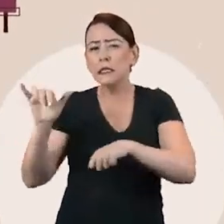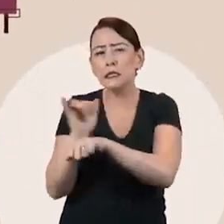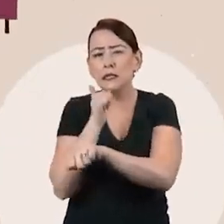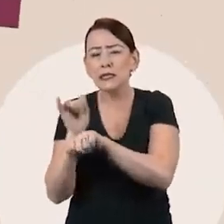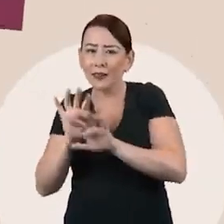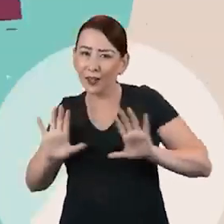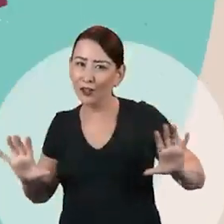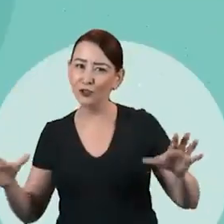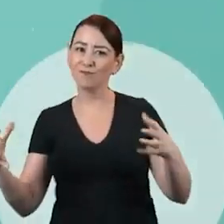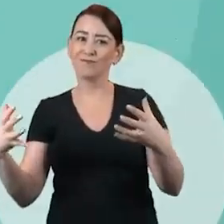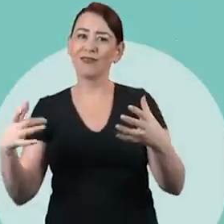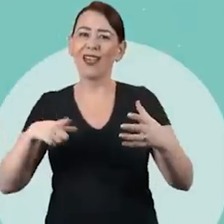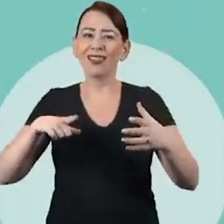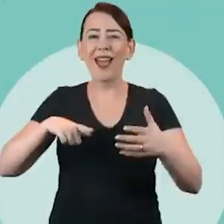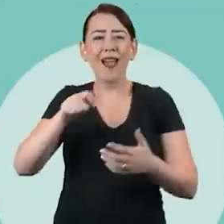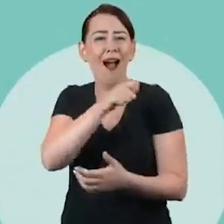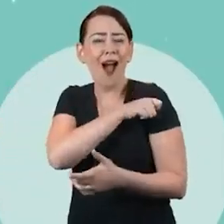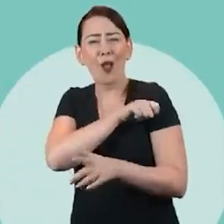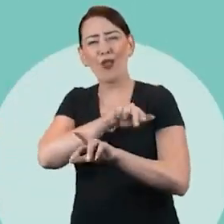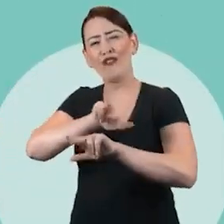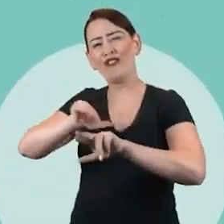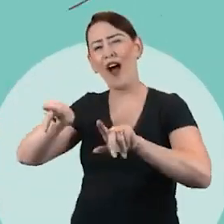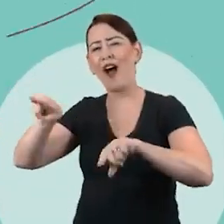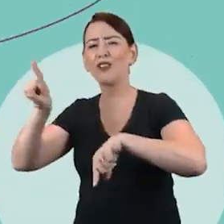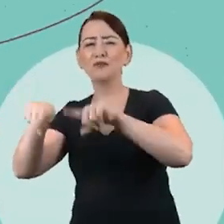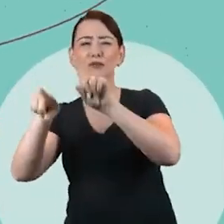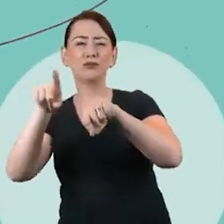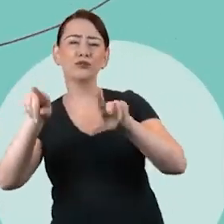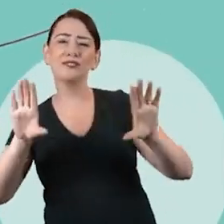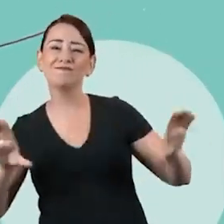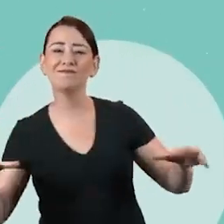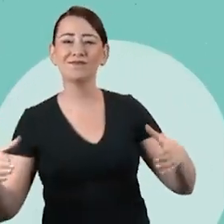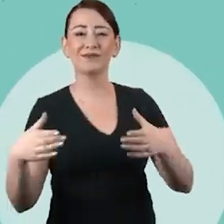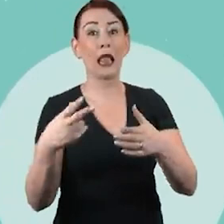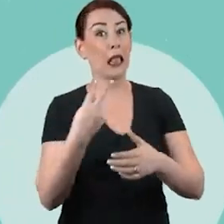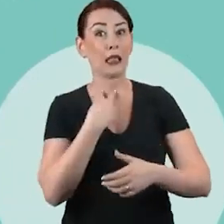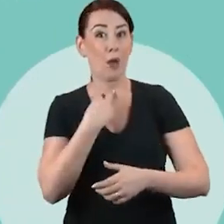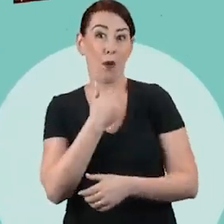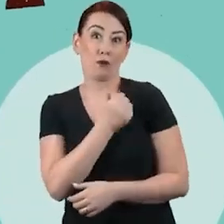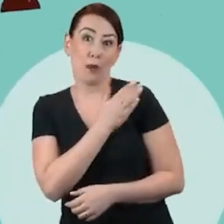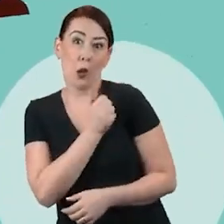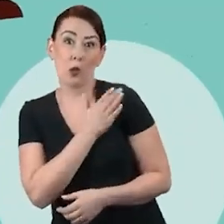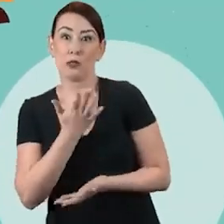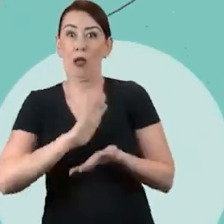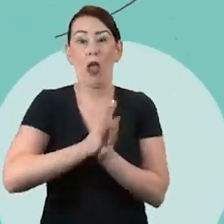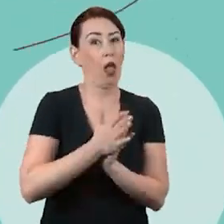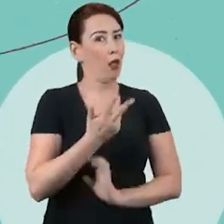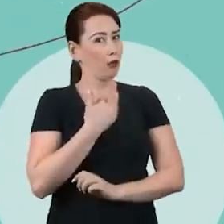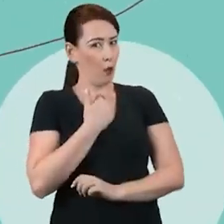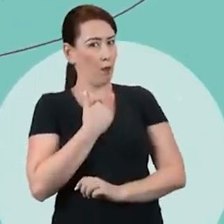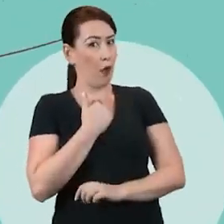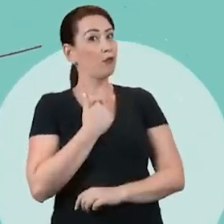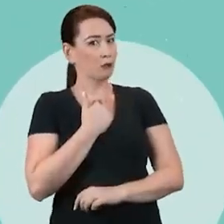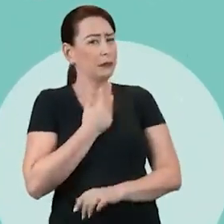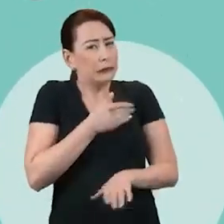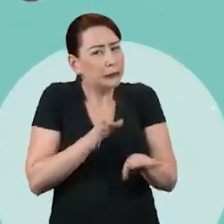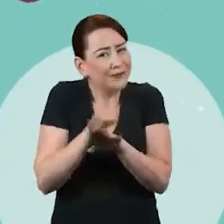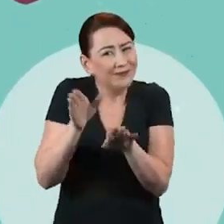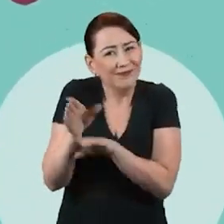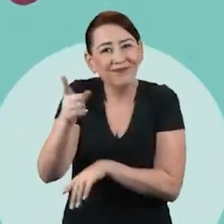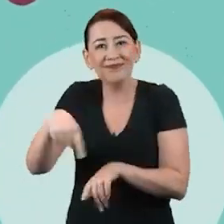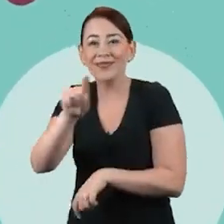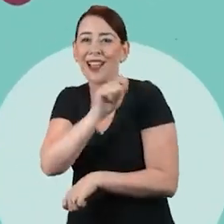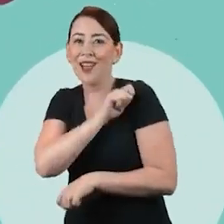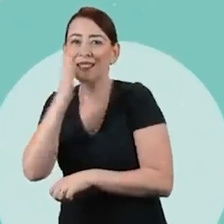múltiplas estratégias que acolham a diferença de cada aluno, combatendo os rótulos e a discriminação. Saber